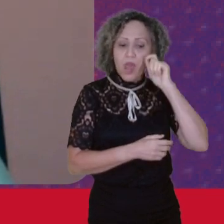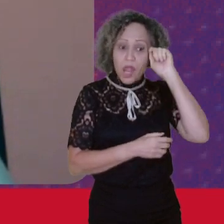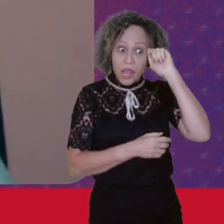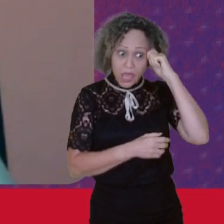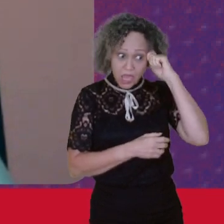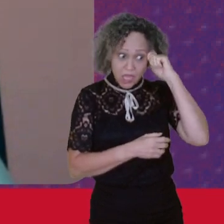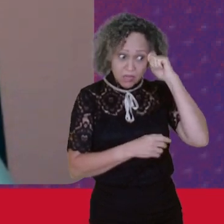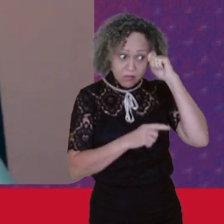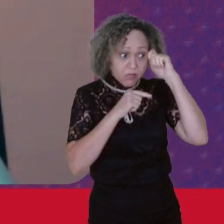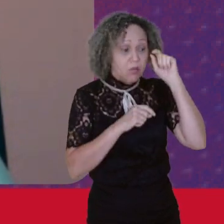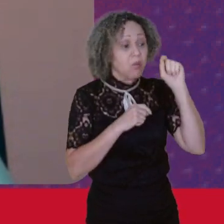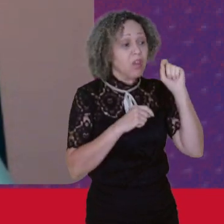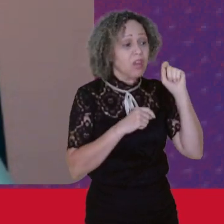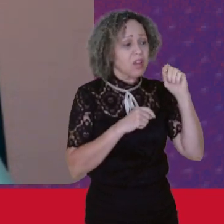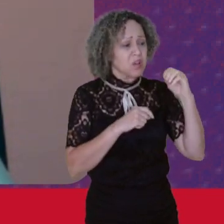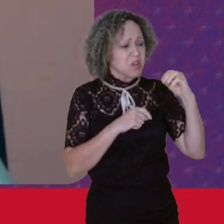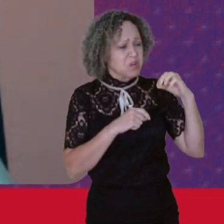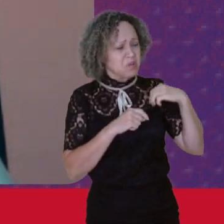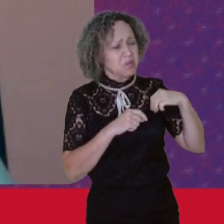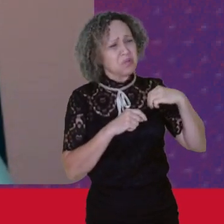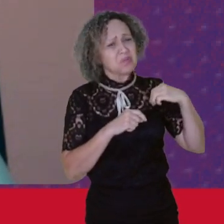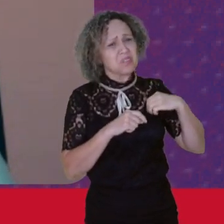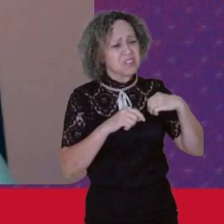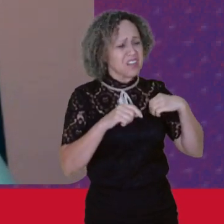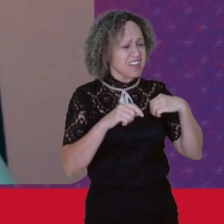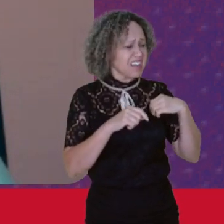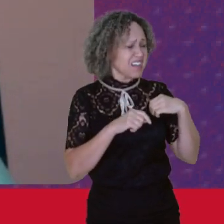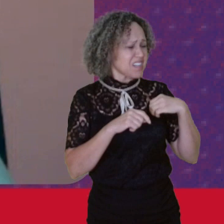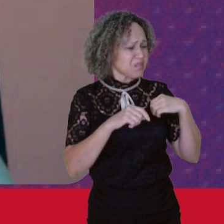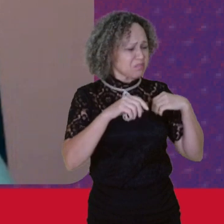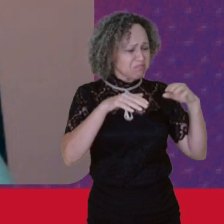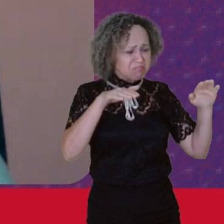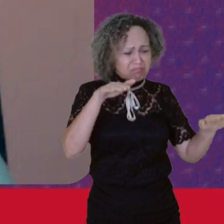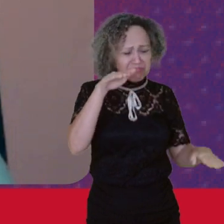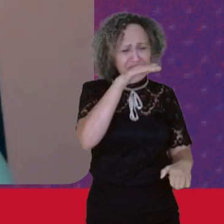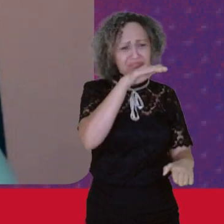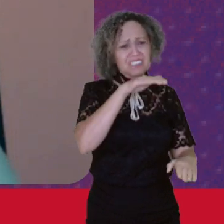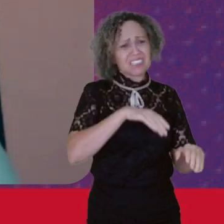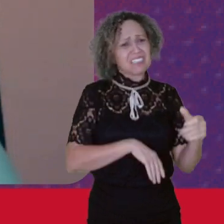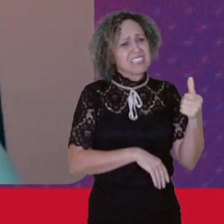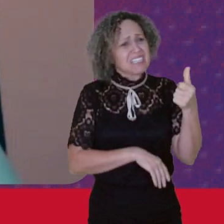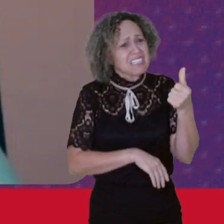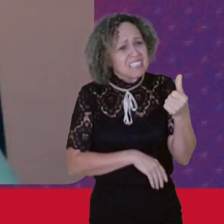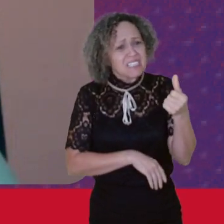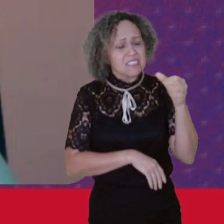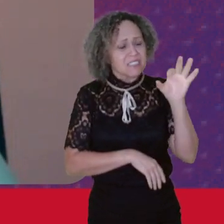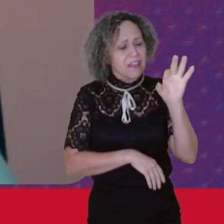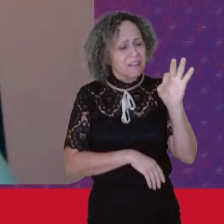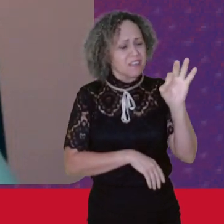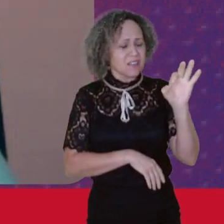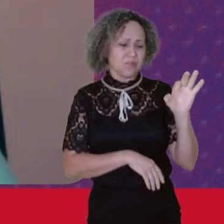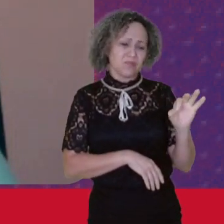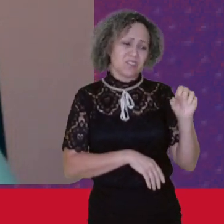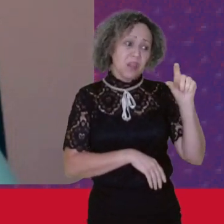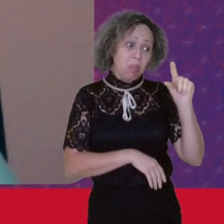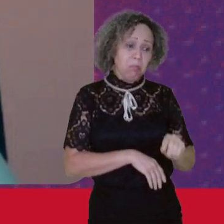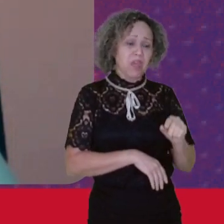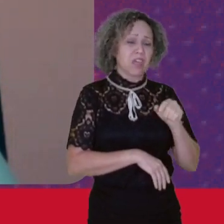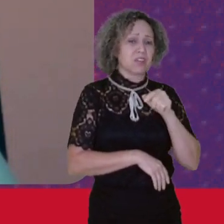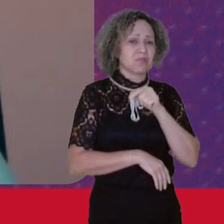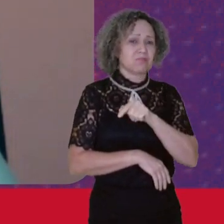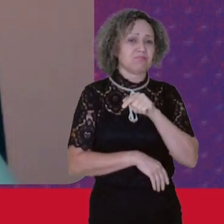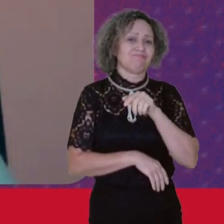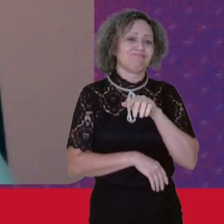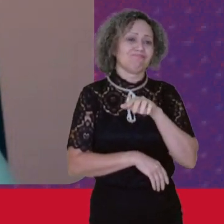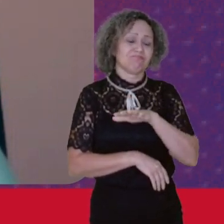desigualdade Salarial Até 60% Quer dizer Isso está Pior Mas isso Sempre existiu Isso